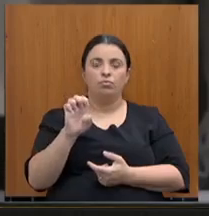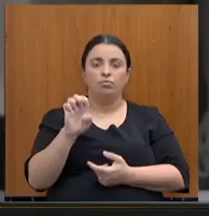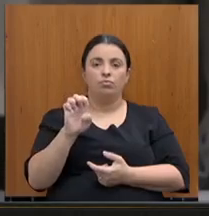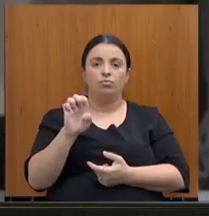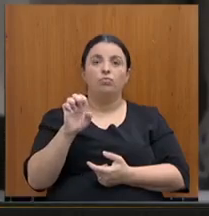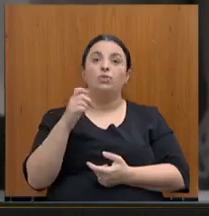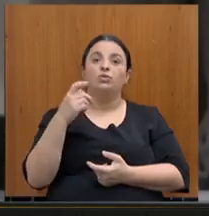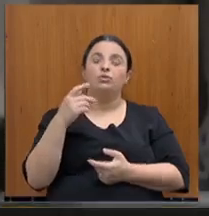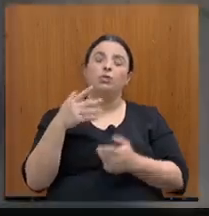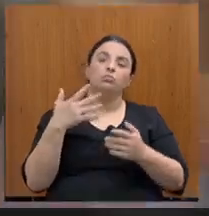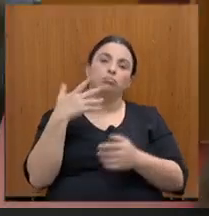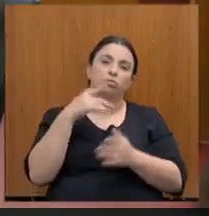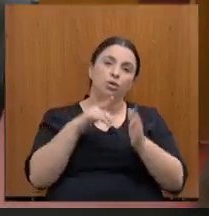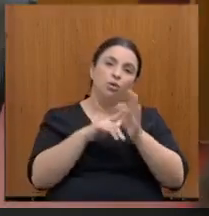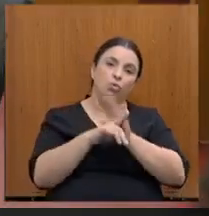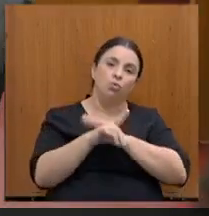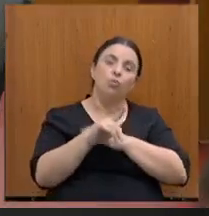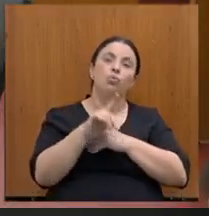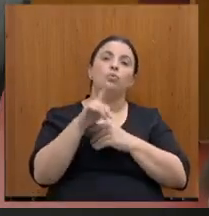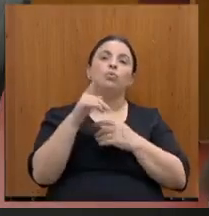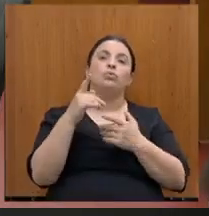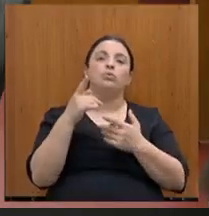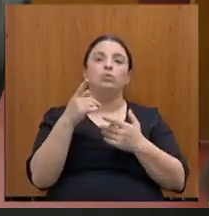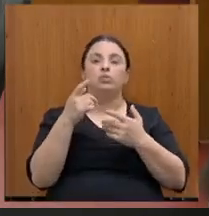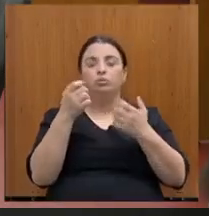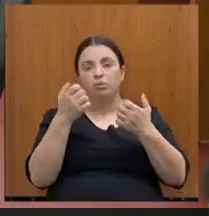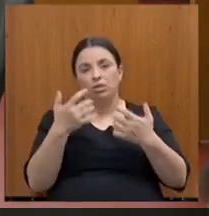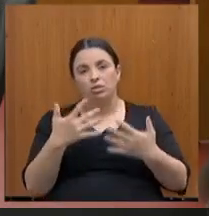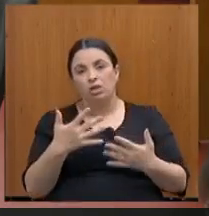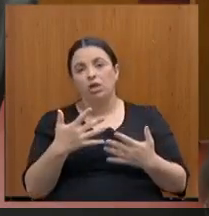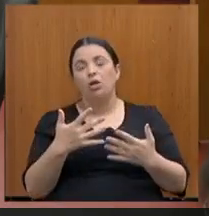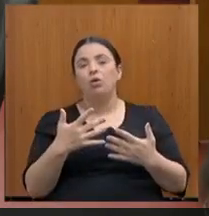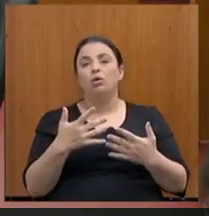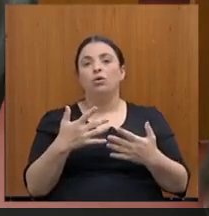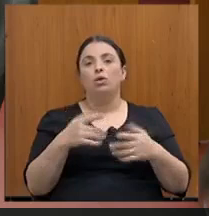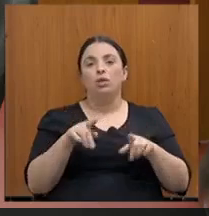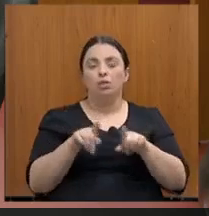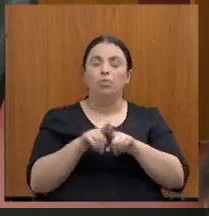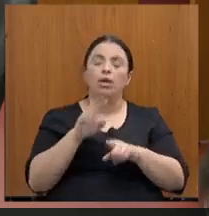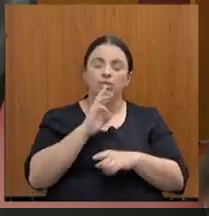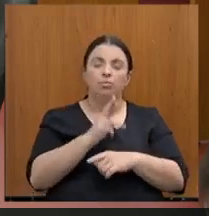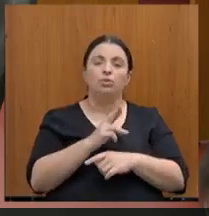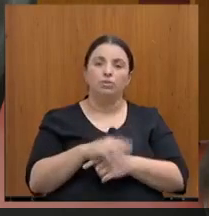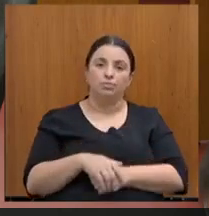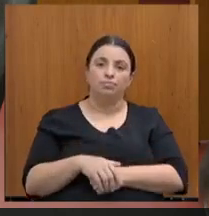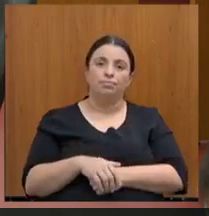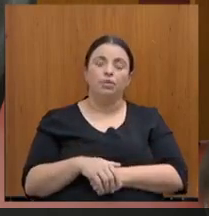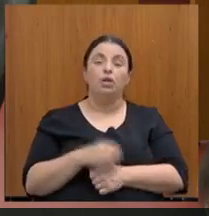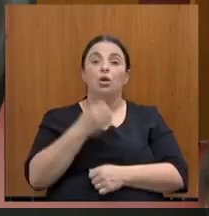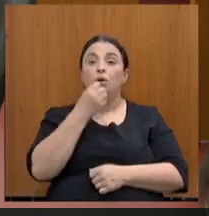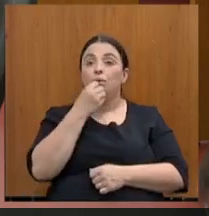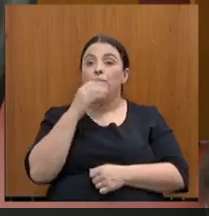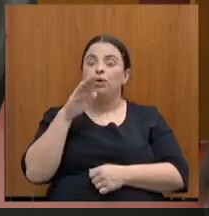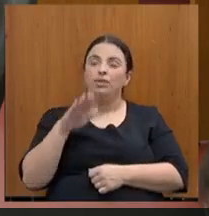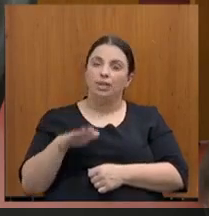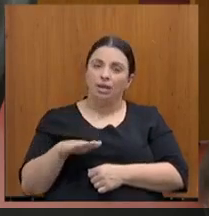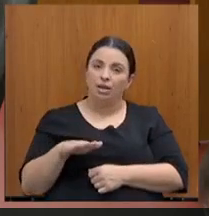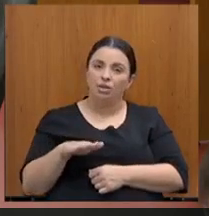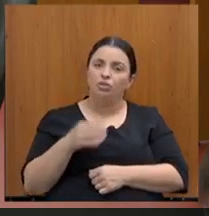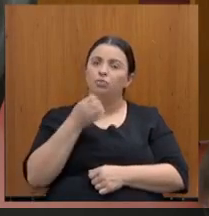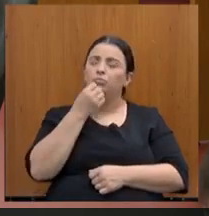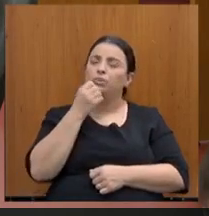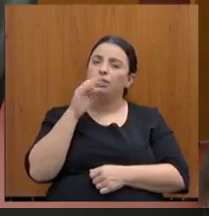suas considerações, suas perguntas e também as respostas. Boa tarde, boa tarde, presidente,